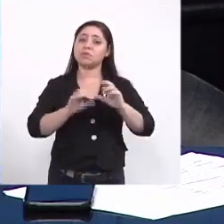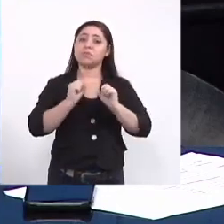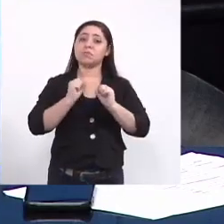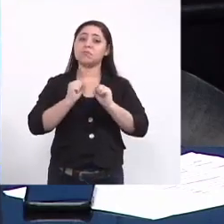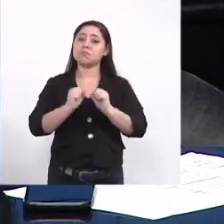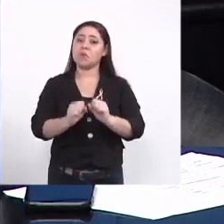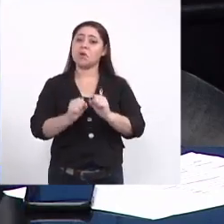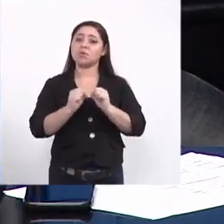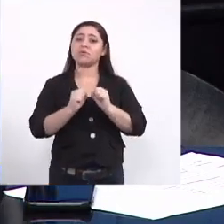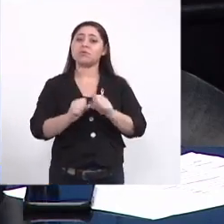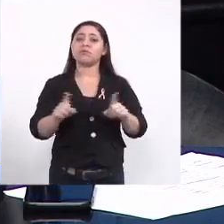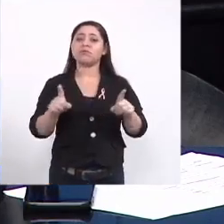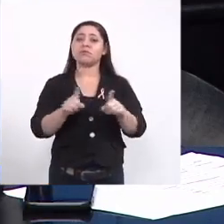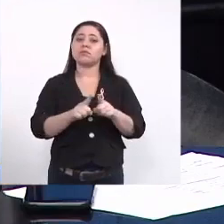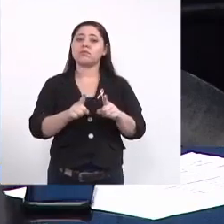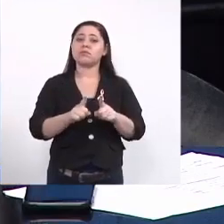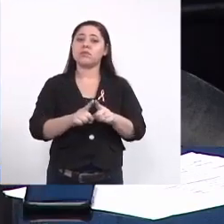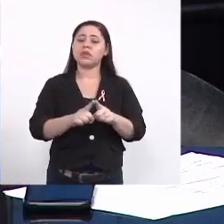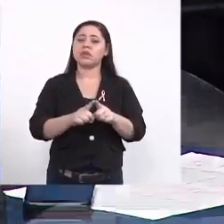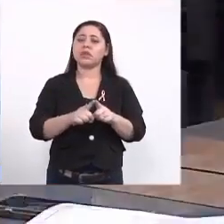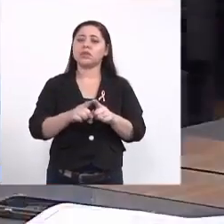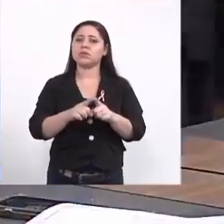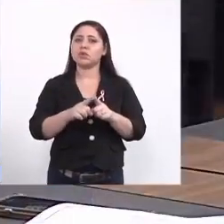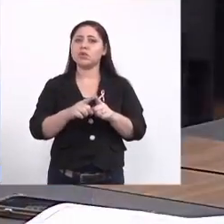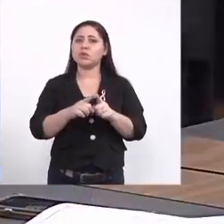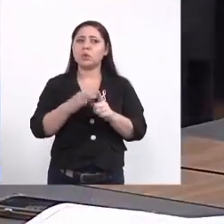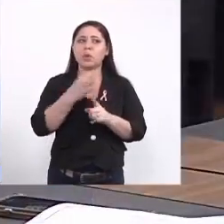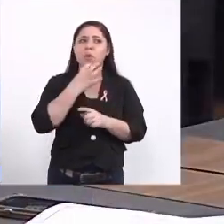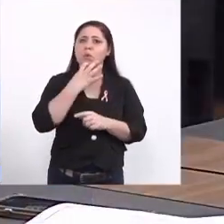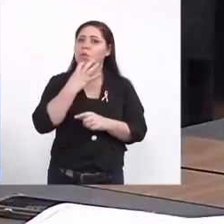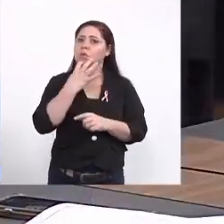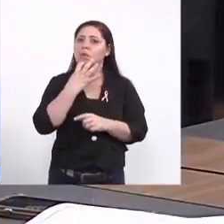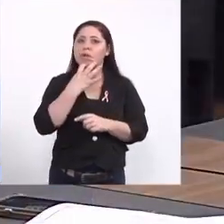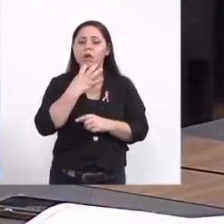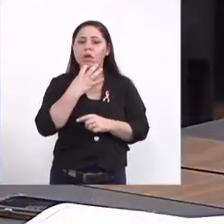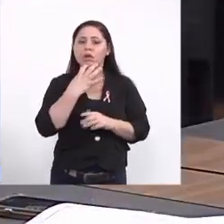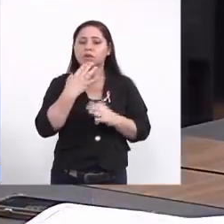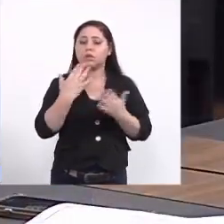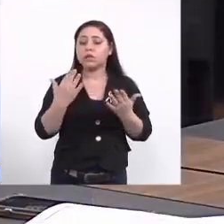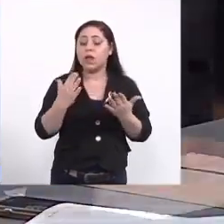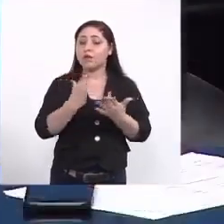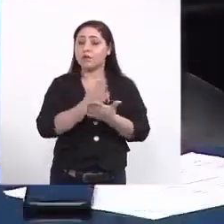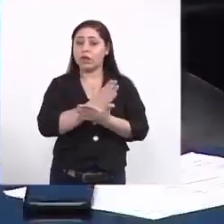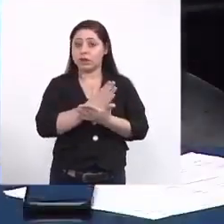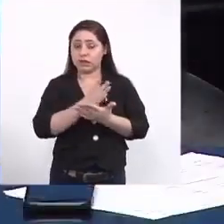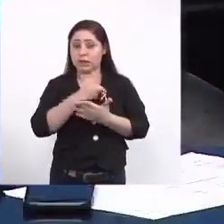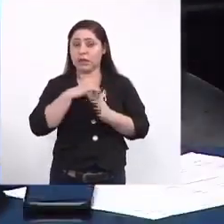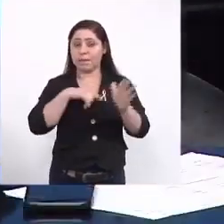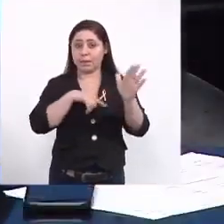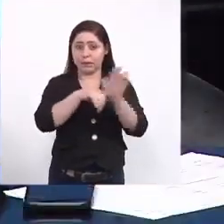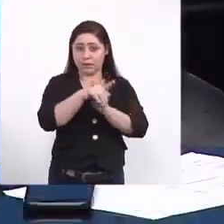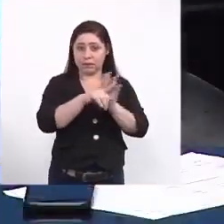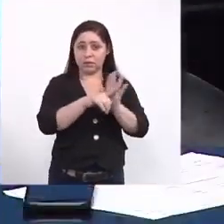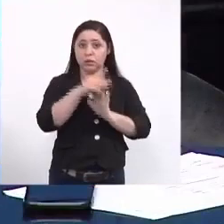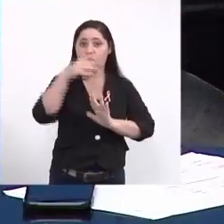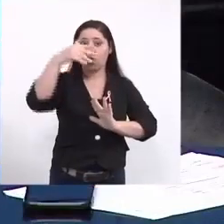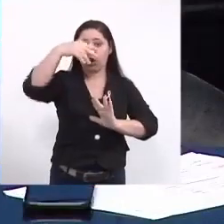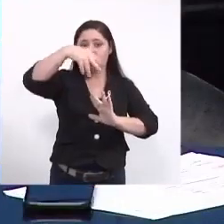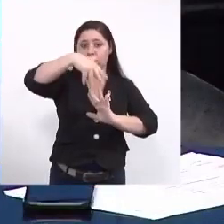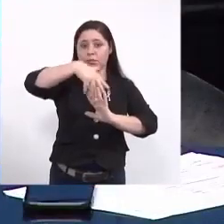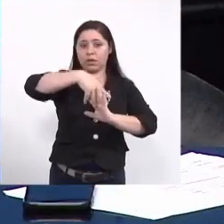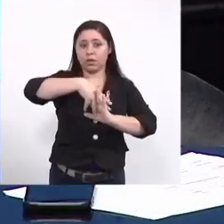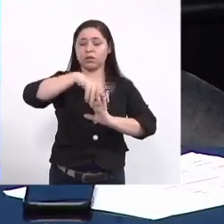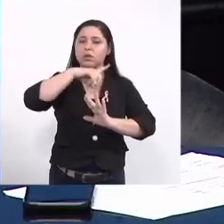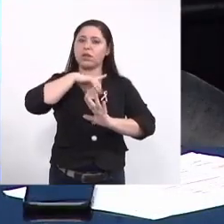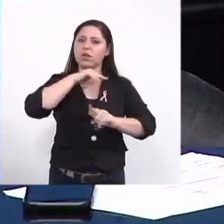até tá passando despercebido essa questão muitas vezes acontece a pesquisa o FMS tem